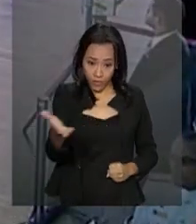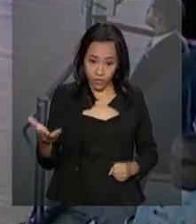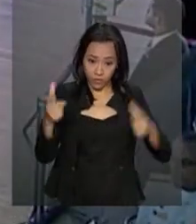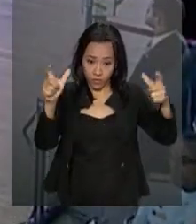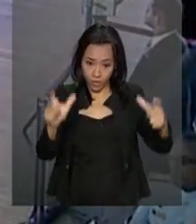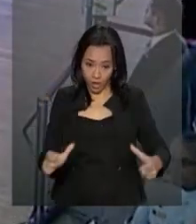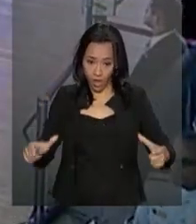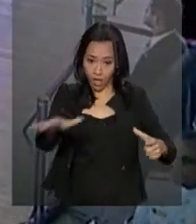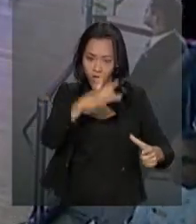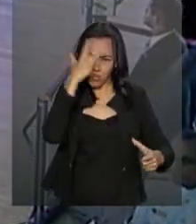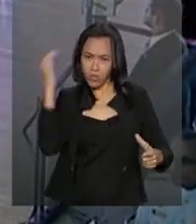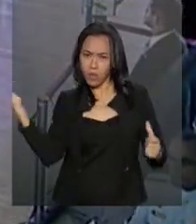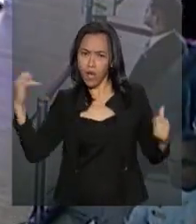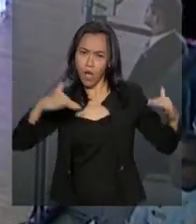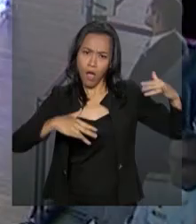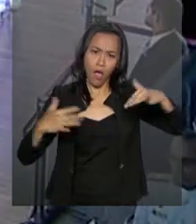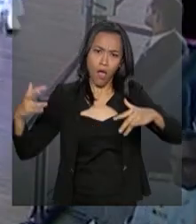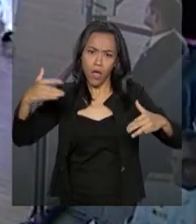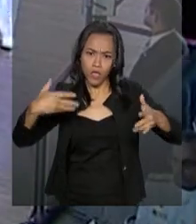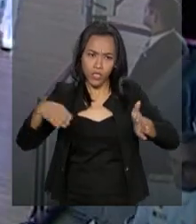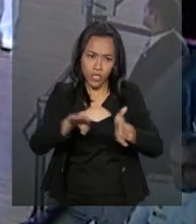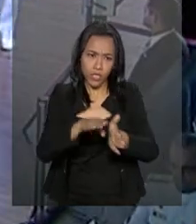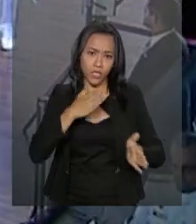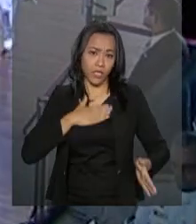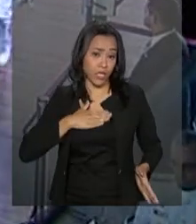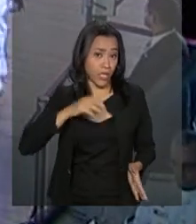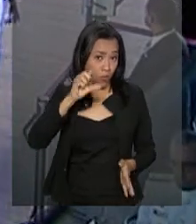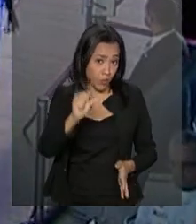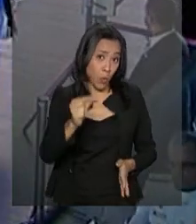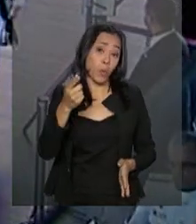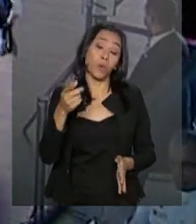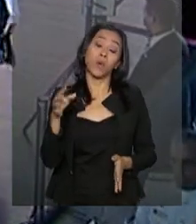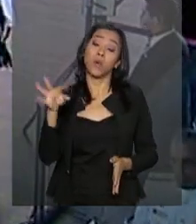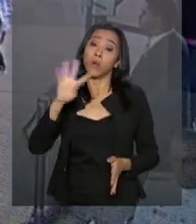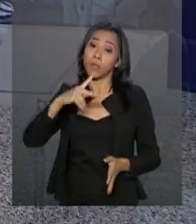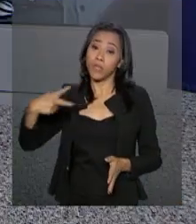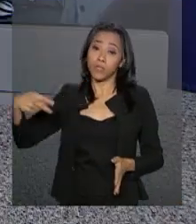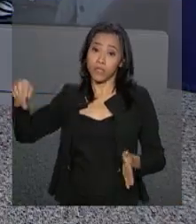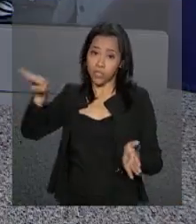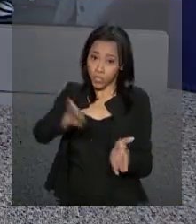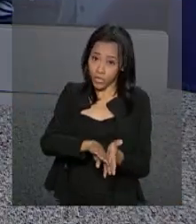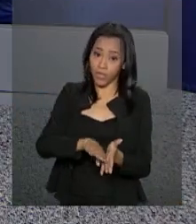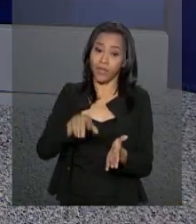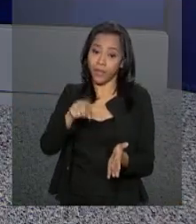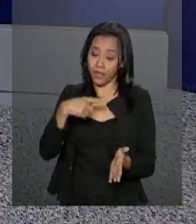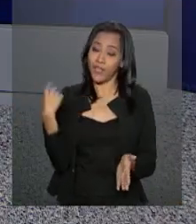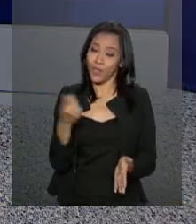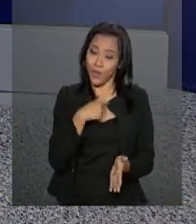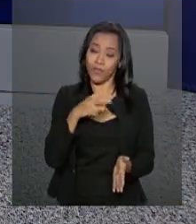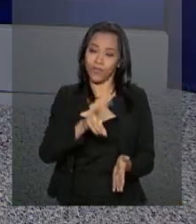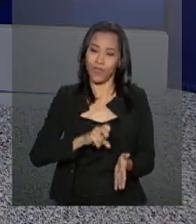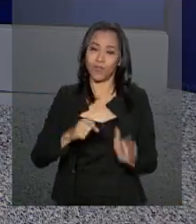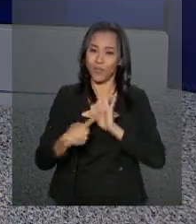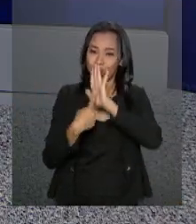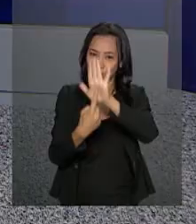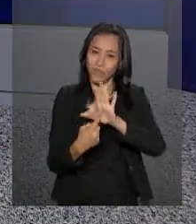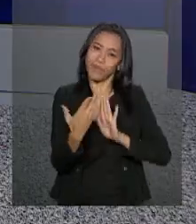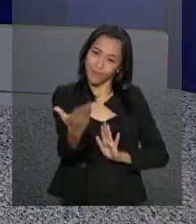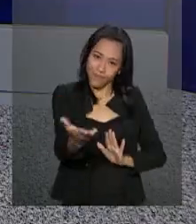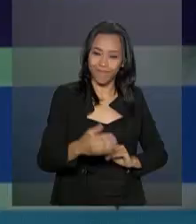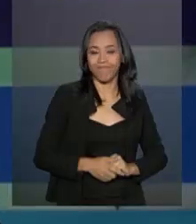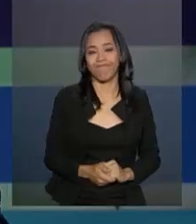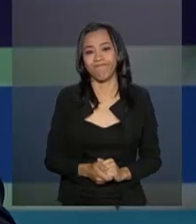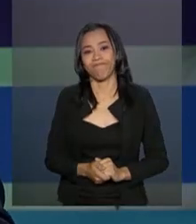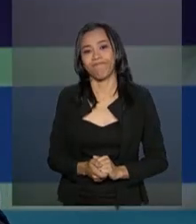de lá, a movimentação está começando, daqui a pouco o presidente Michel Temer chega lá e a gente, a NBR, esse evento vai ser transmitido ao vivo.